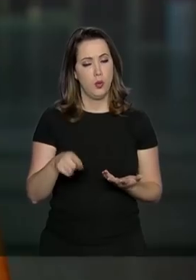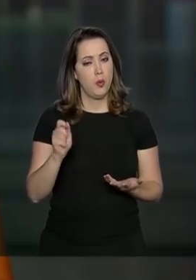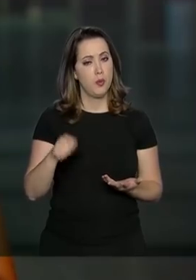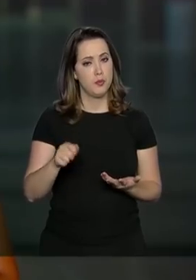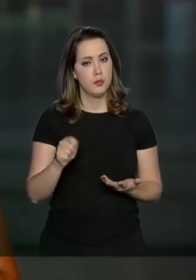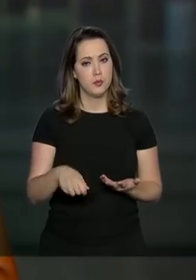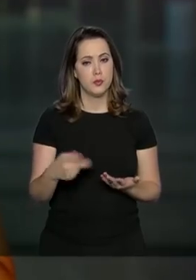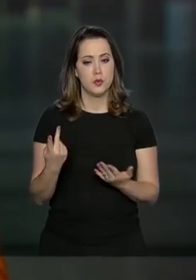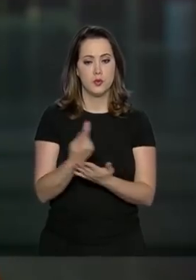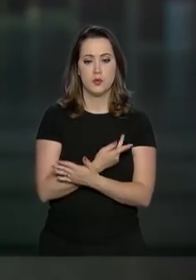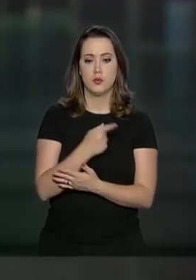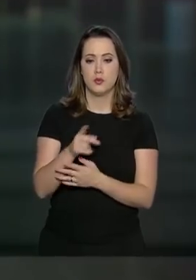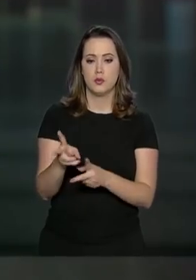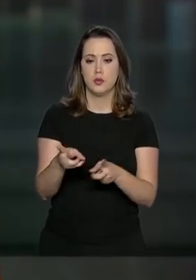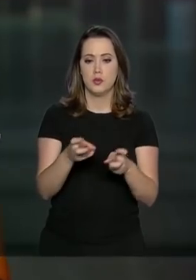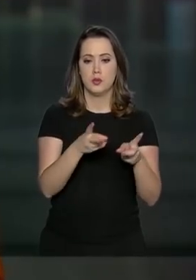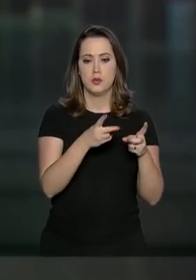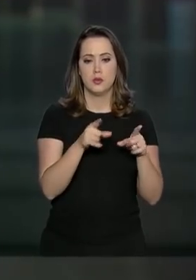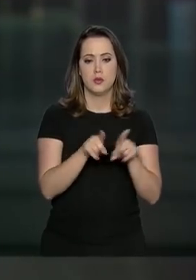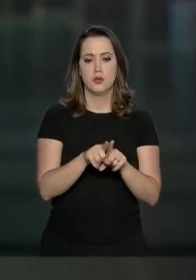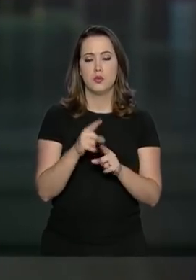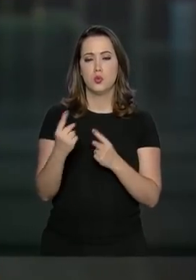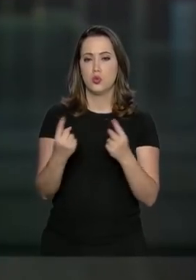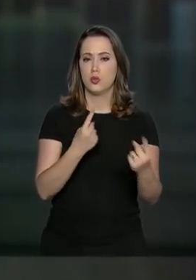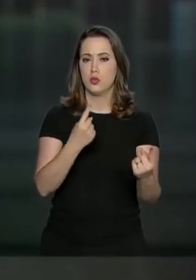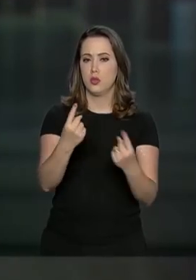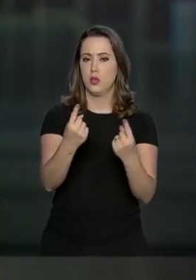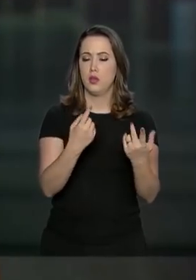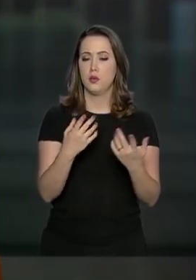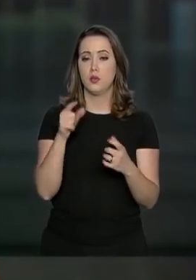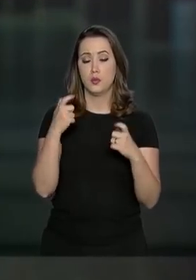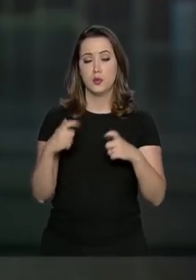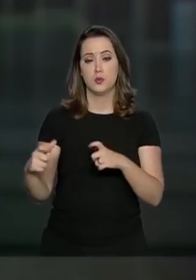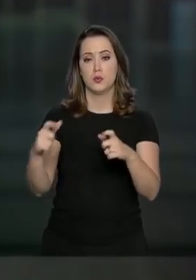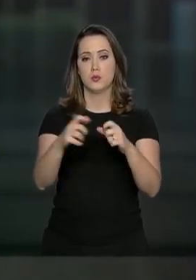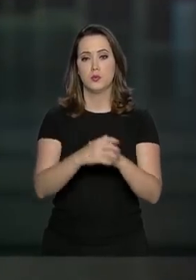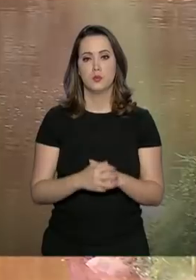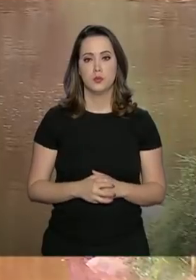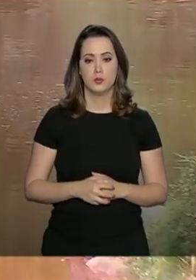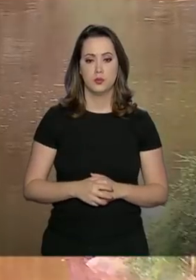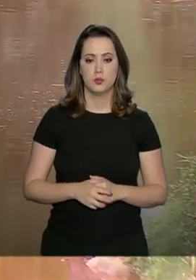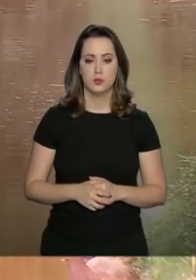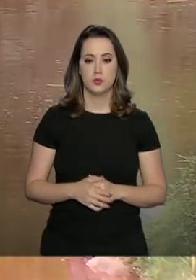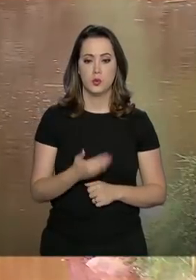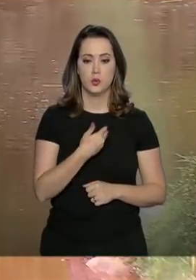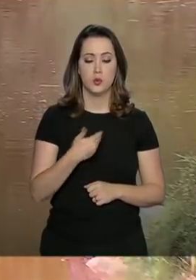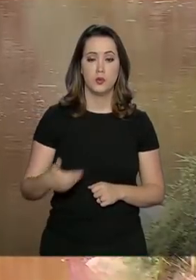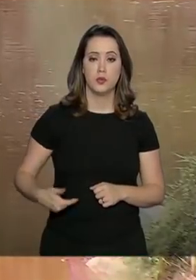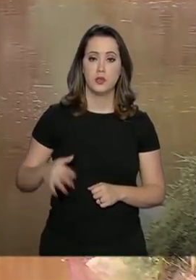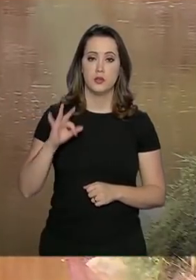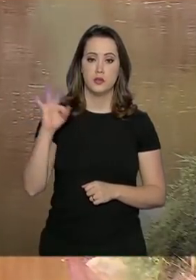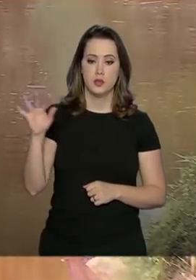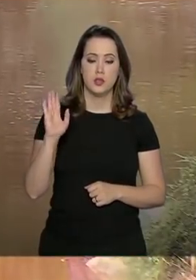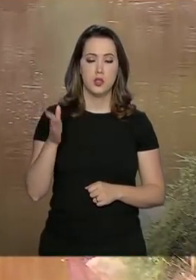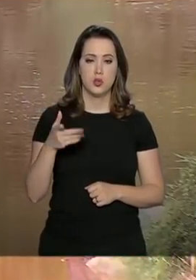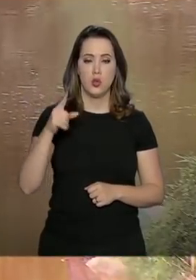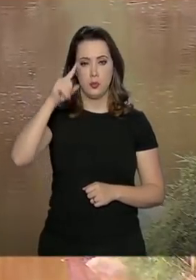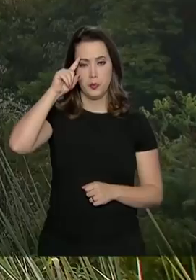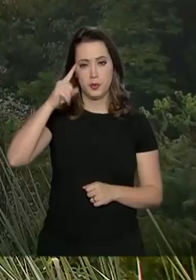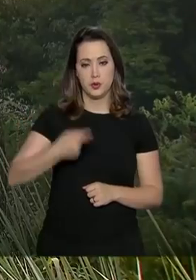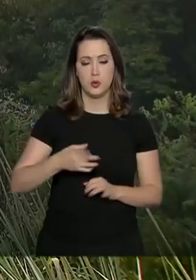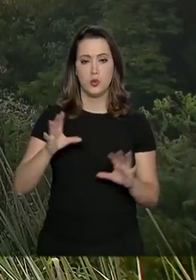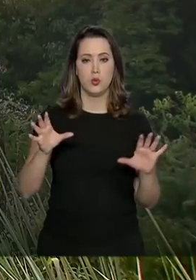possível realizar um diagnóstico de cada uma dessas estruturas. O governo federal já determinou às